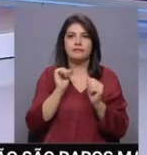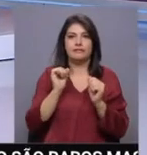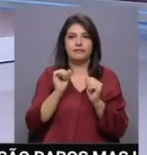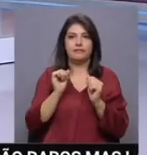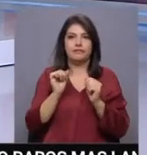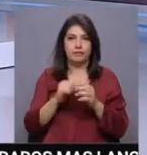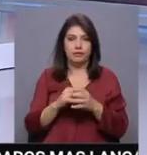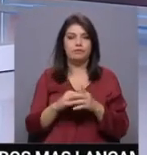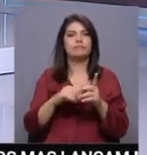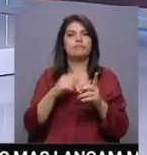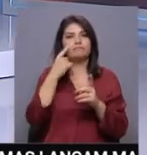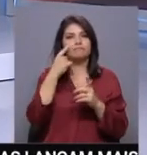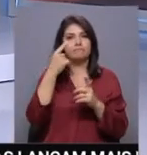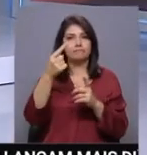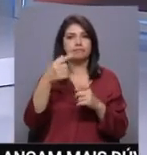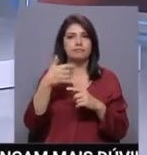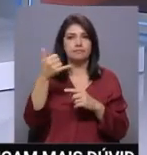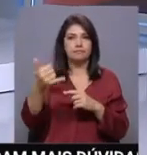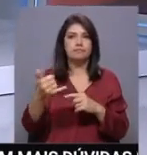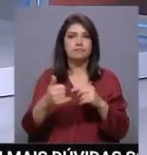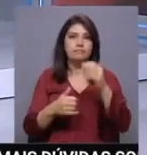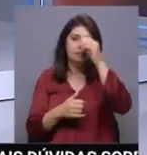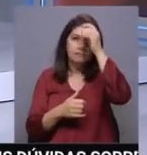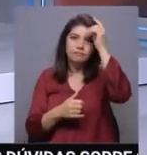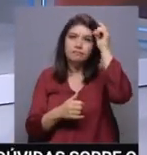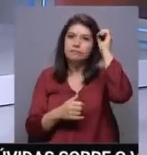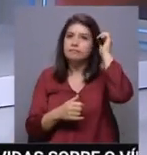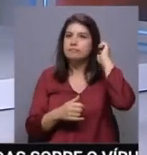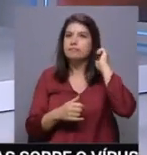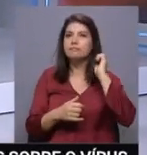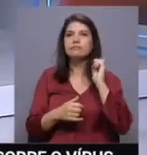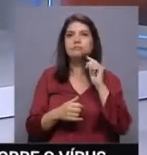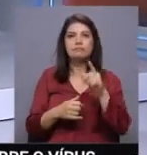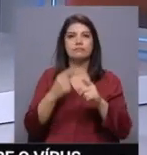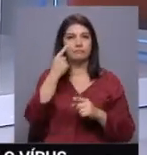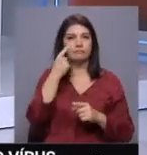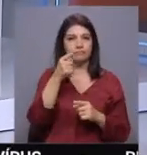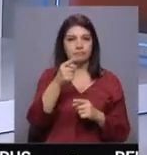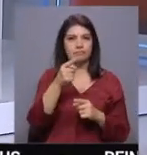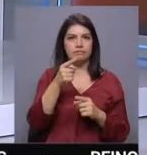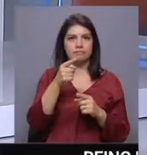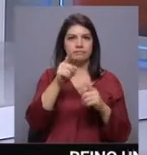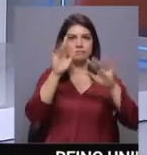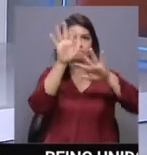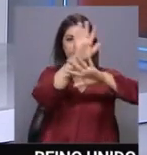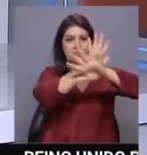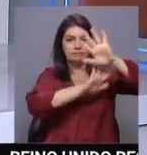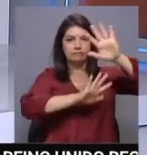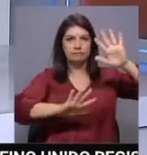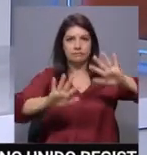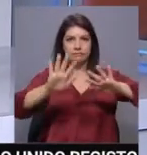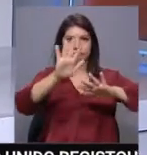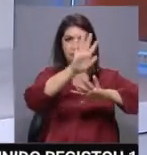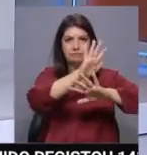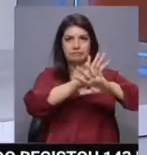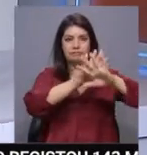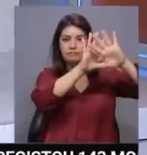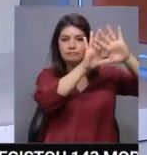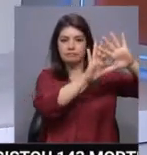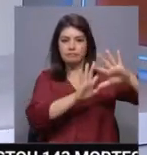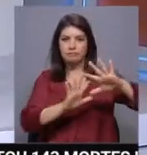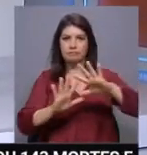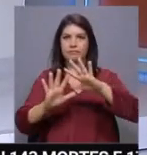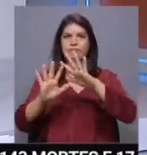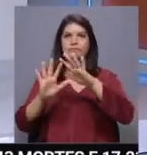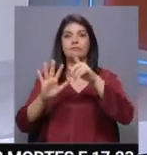na carta de prognóstico válida para hoje às 12h, onde podemos ver o referido anticiclone, uma frente mais a oeste e